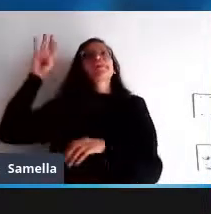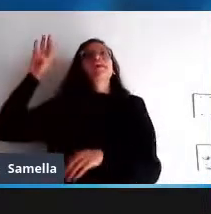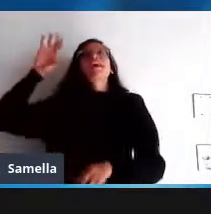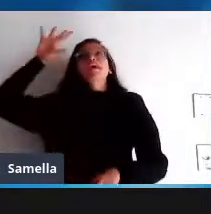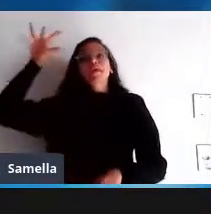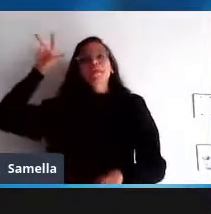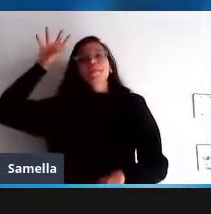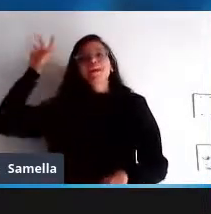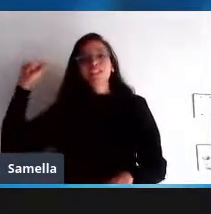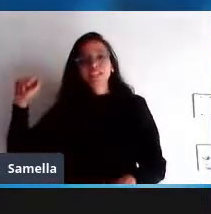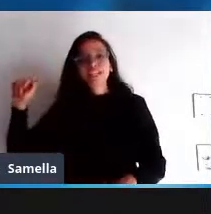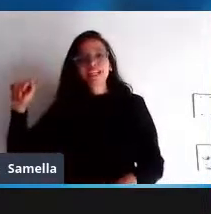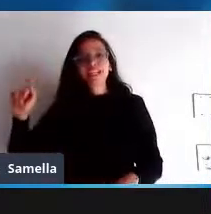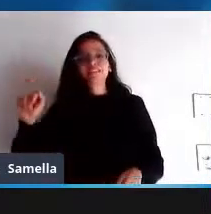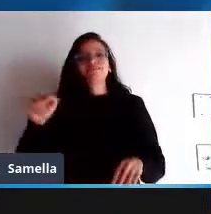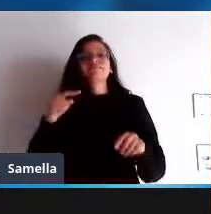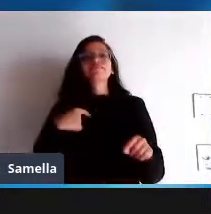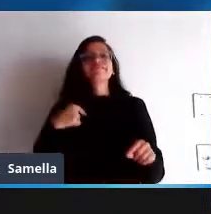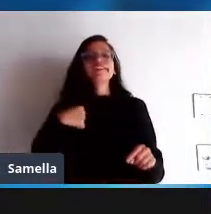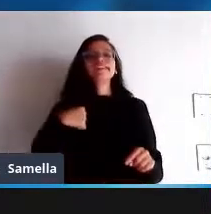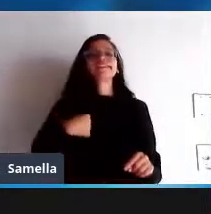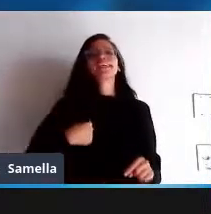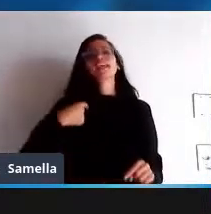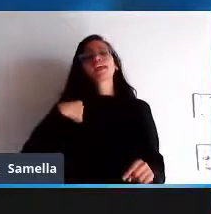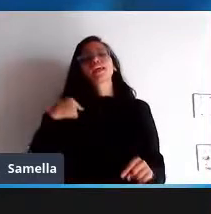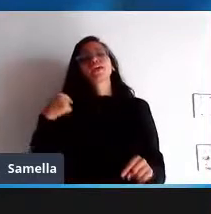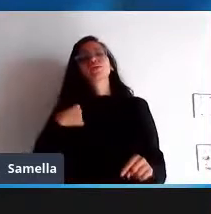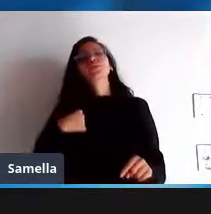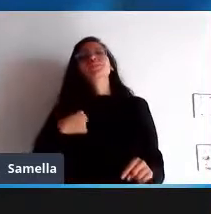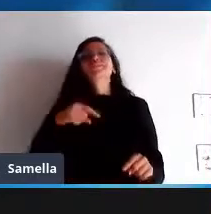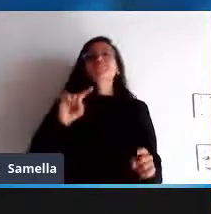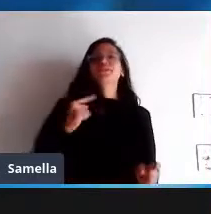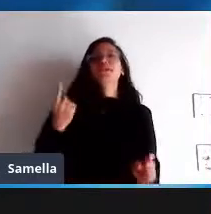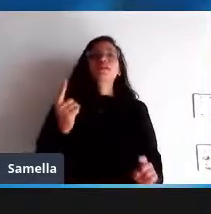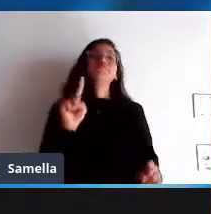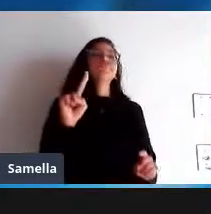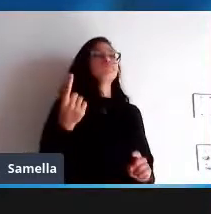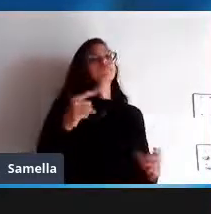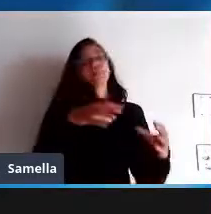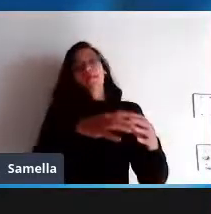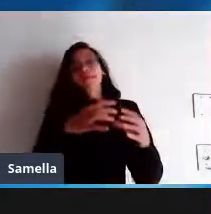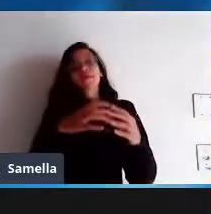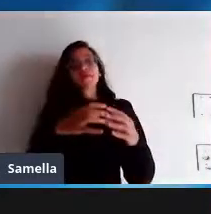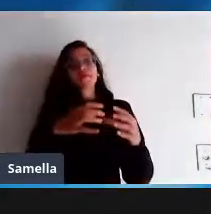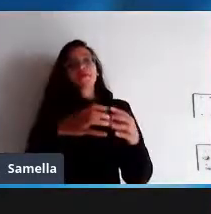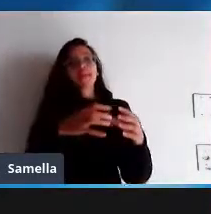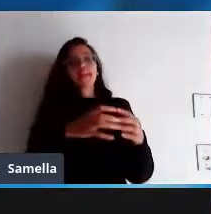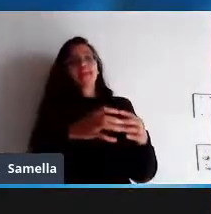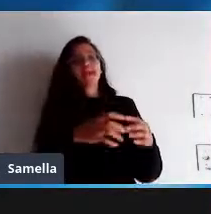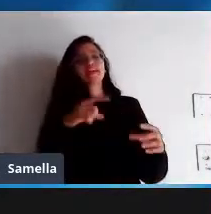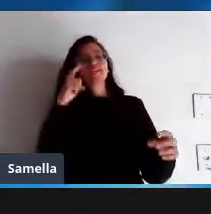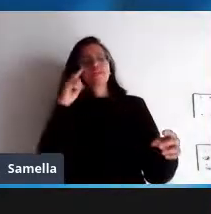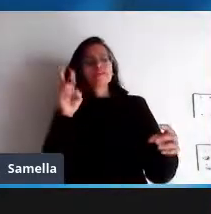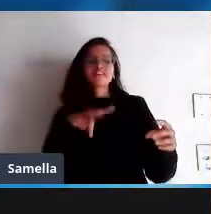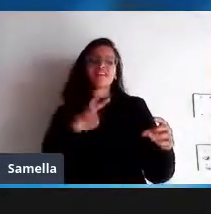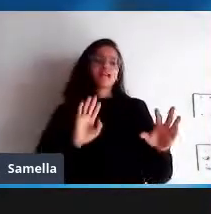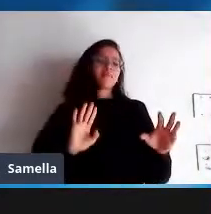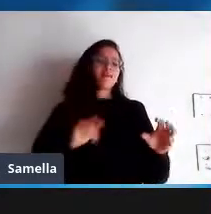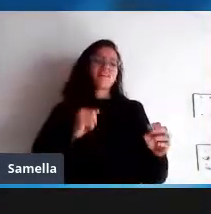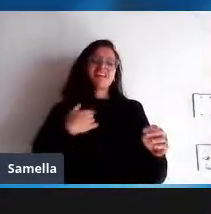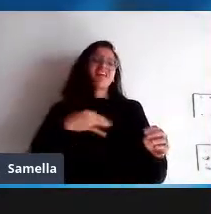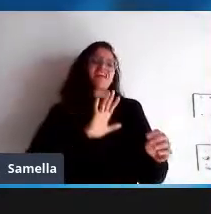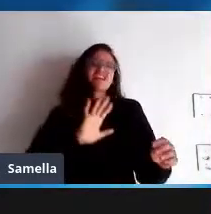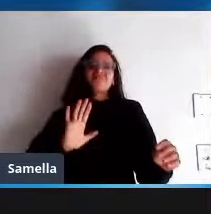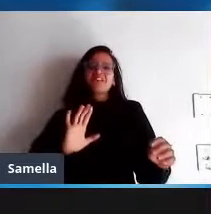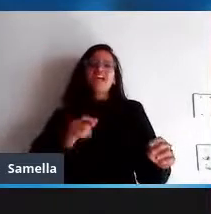você não é bem visto você participa etc mas você não é bem visto as suas ideias